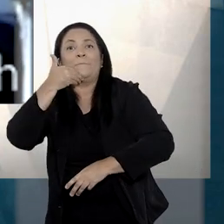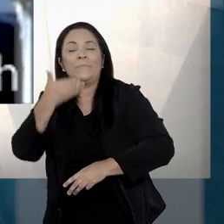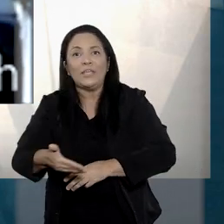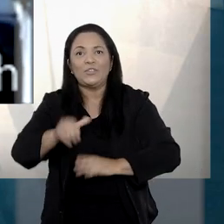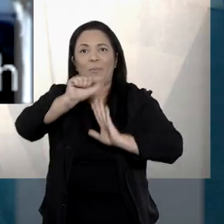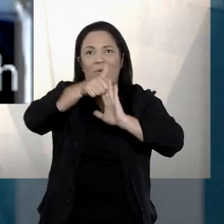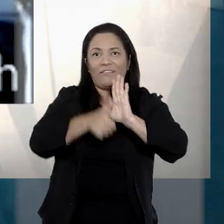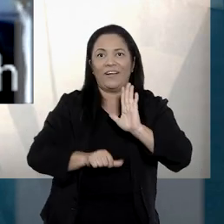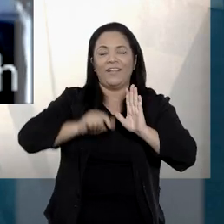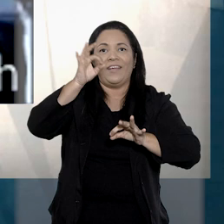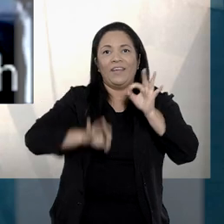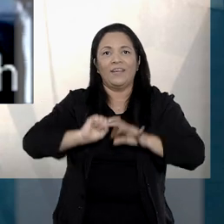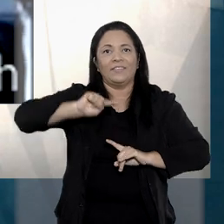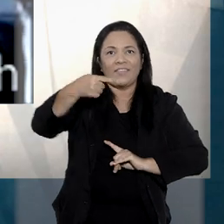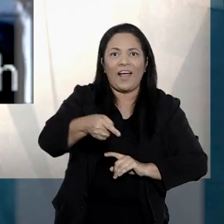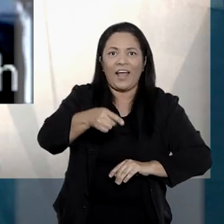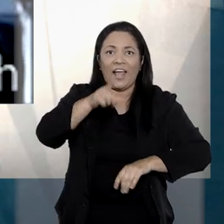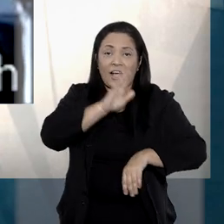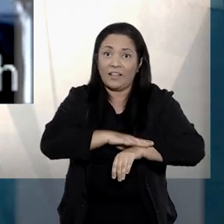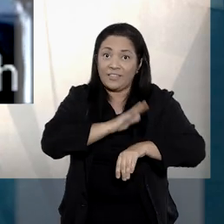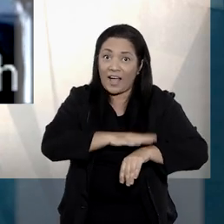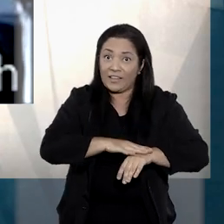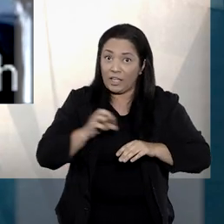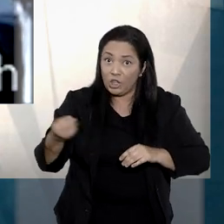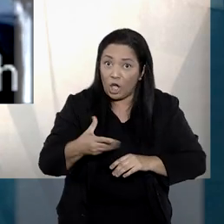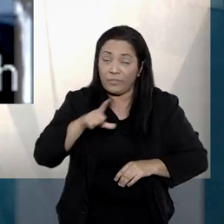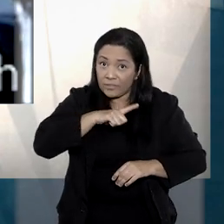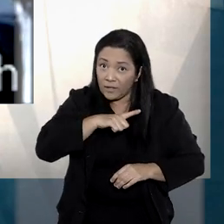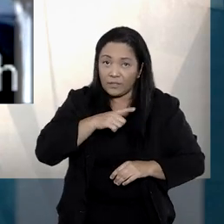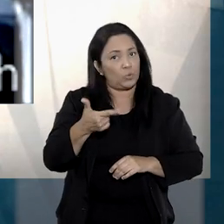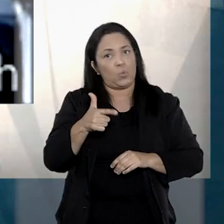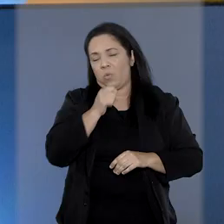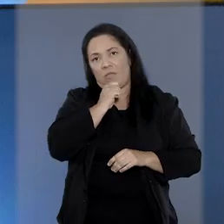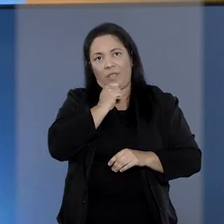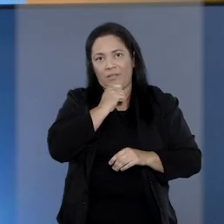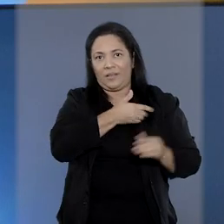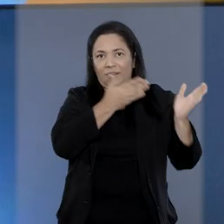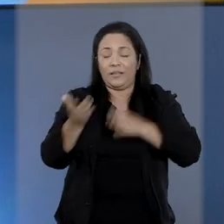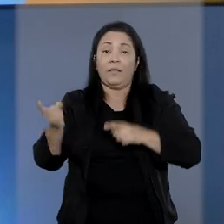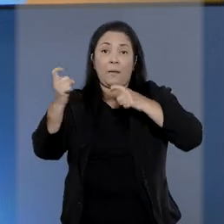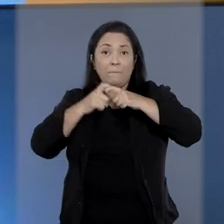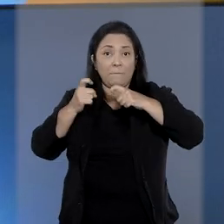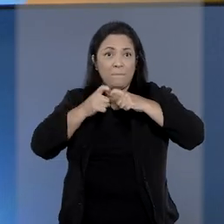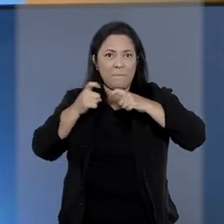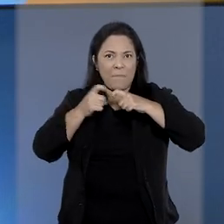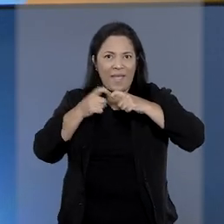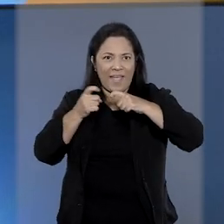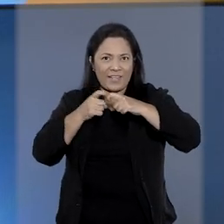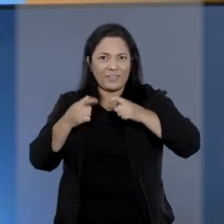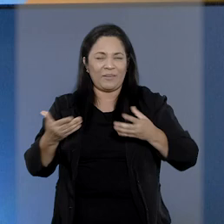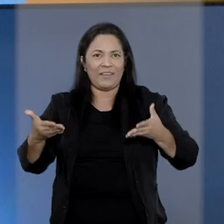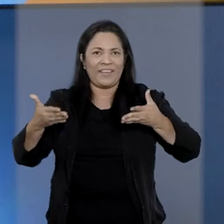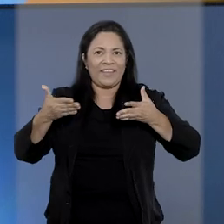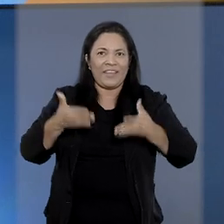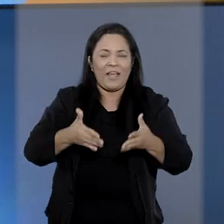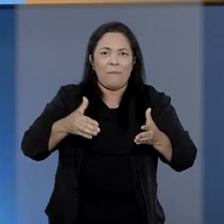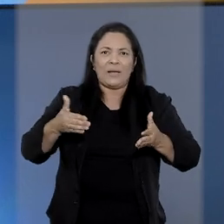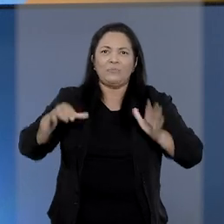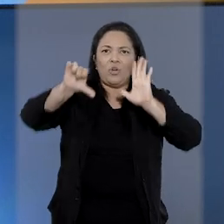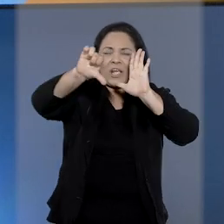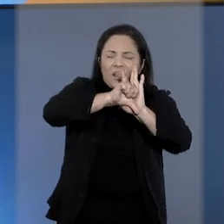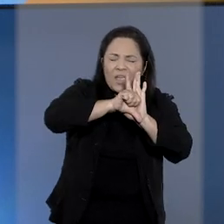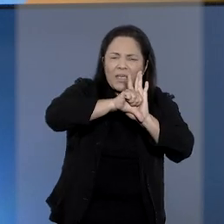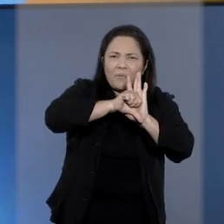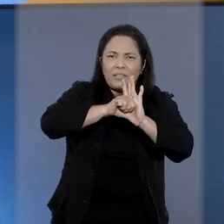Otávio de Noronha. Ainda não há data para a retomada do julgamento. Médico envolvido na máfia dos transplantes